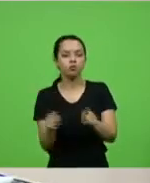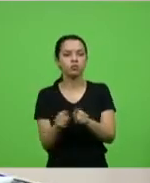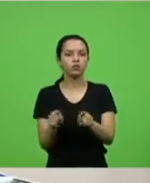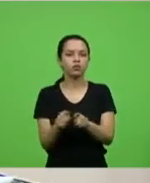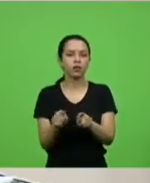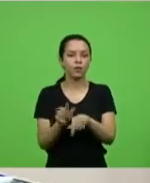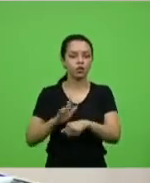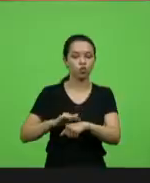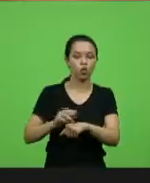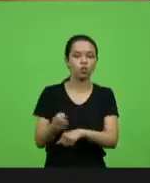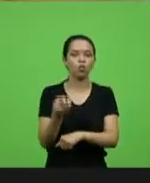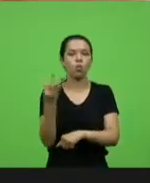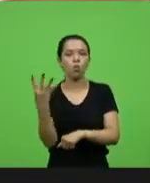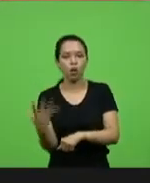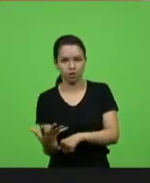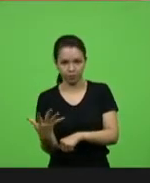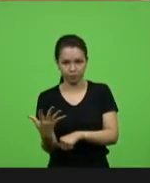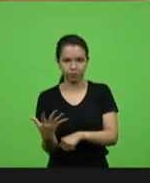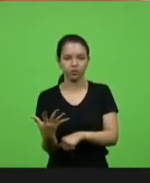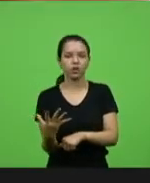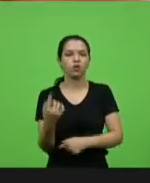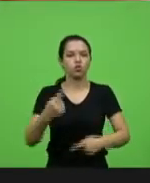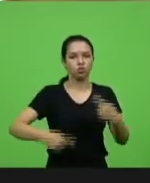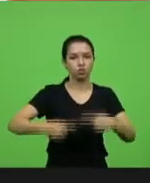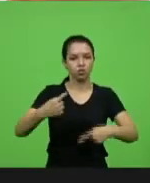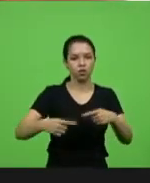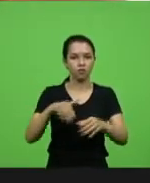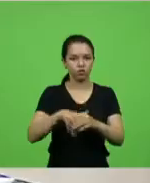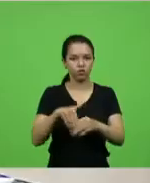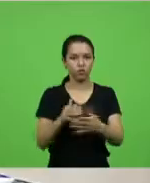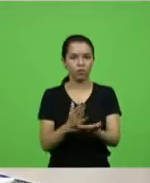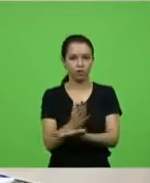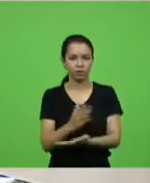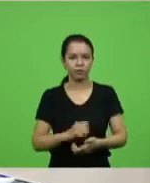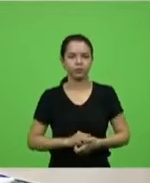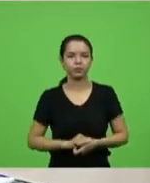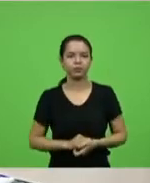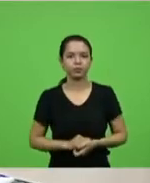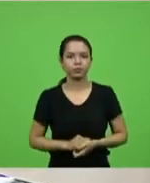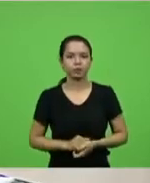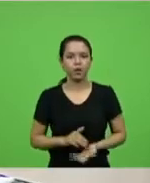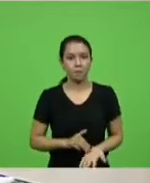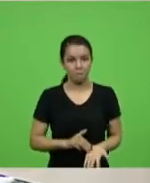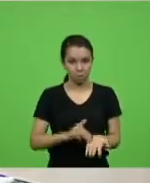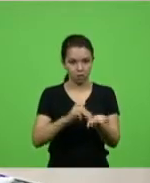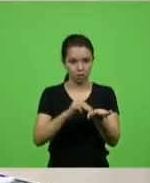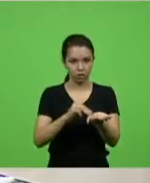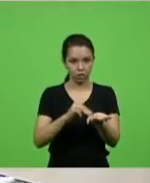Em discussão. Em votação. Aprovado. Moções.